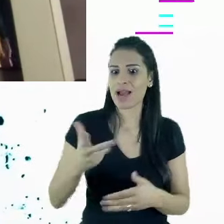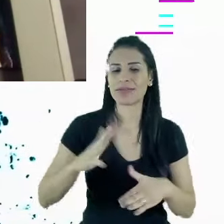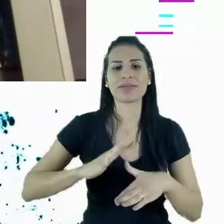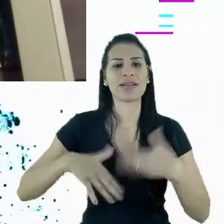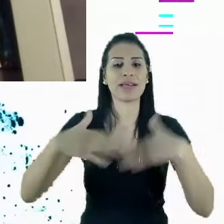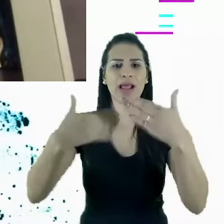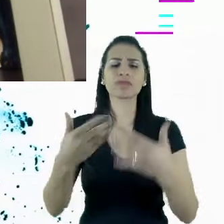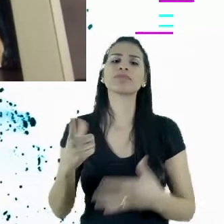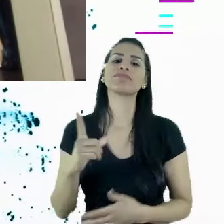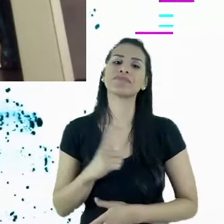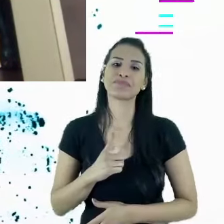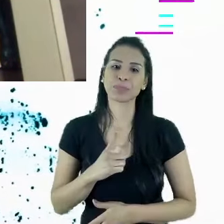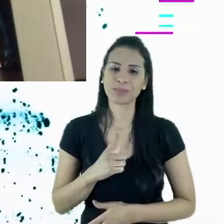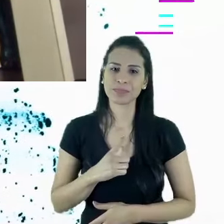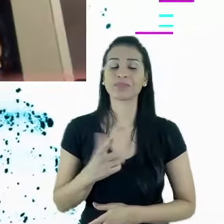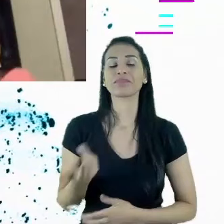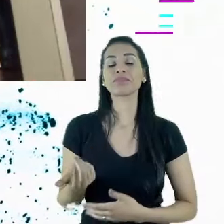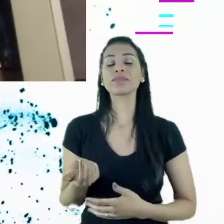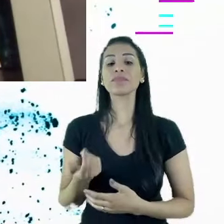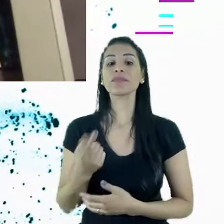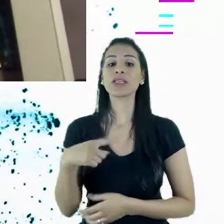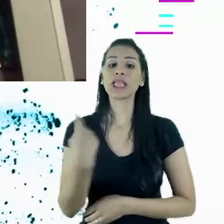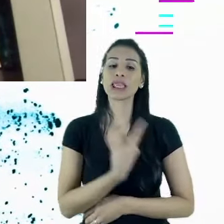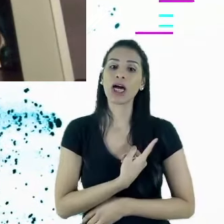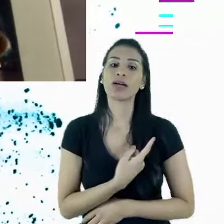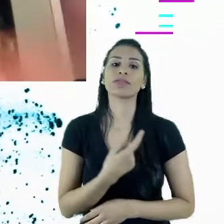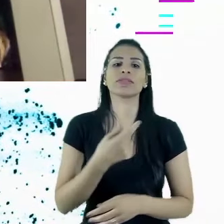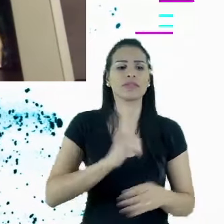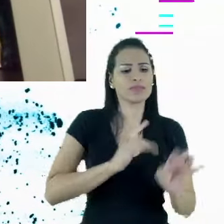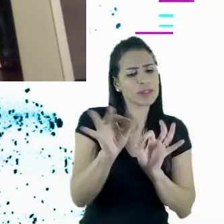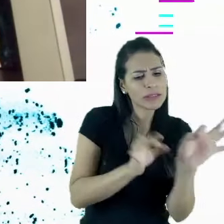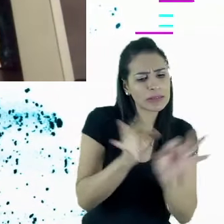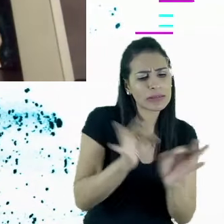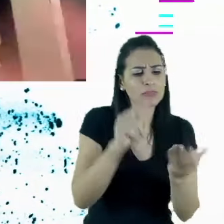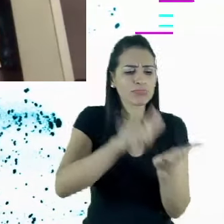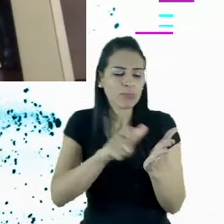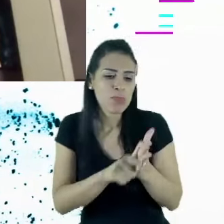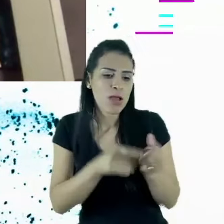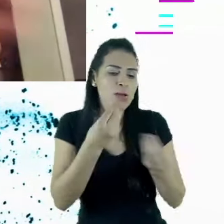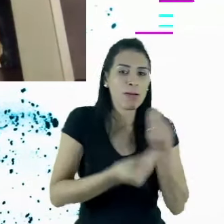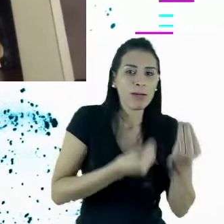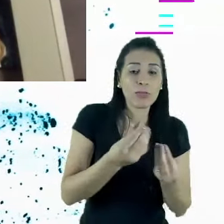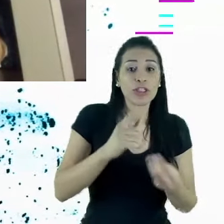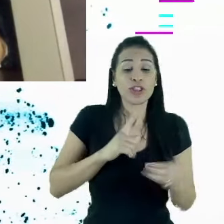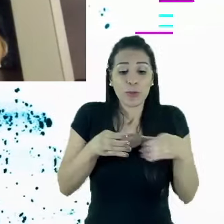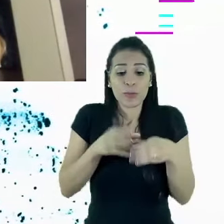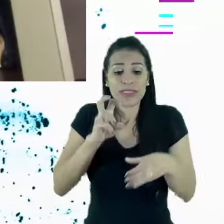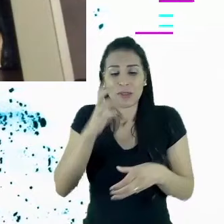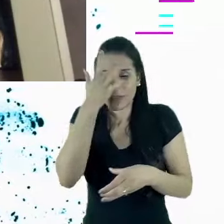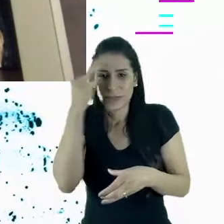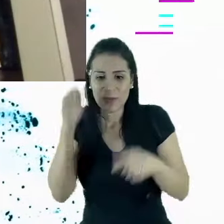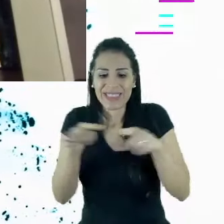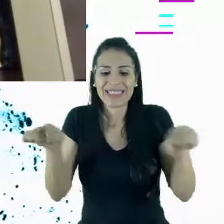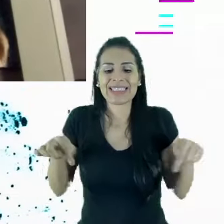intensa no que vestir, de seis anos, que a gente tirou um sonho no papel, um olhar para o digital, cinco pessoas, uma salinha de 50 metros